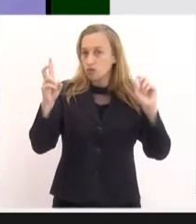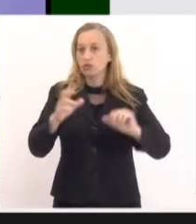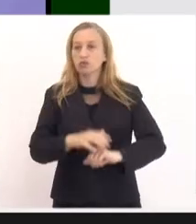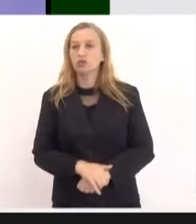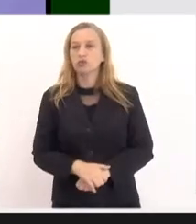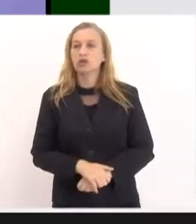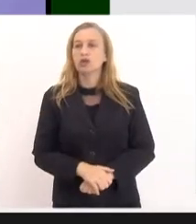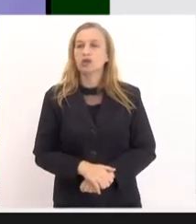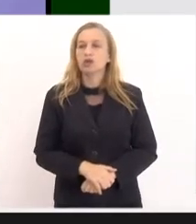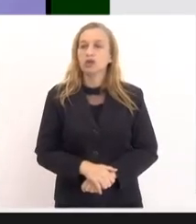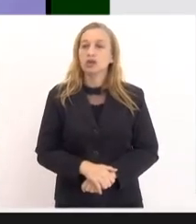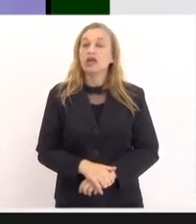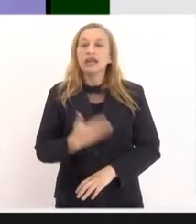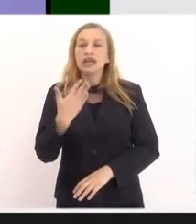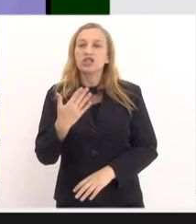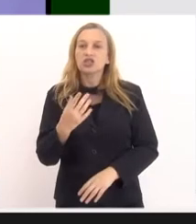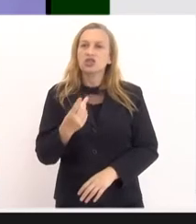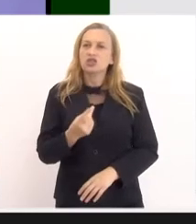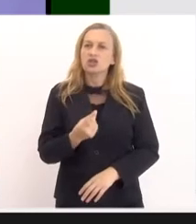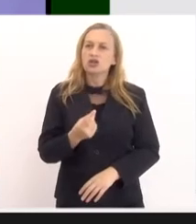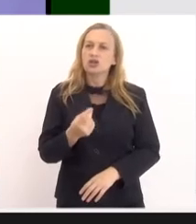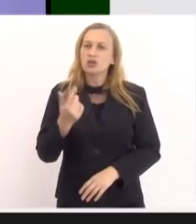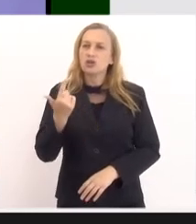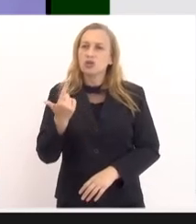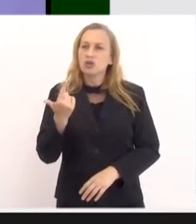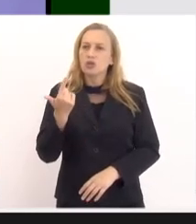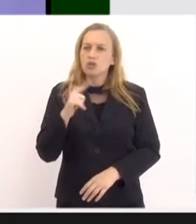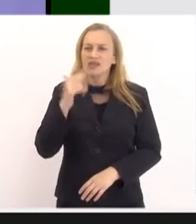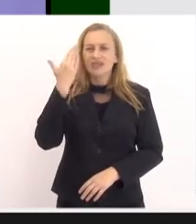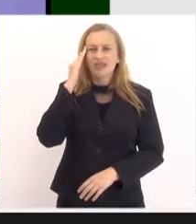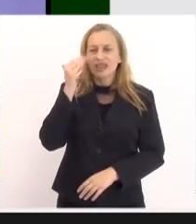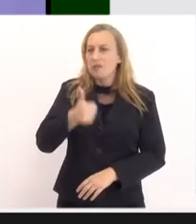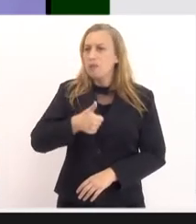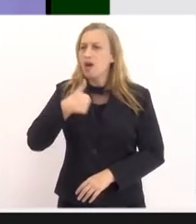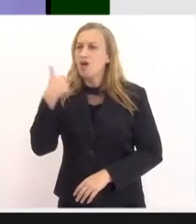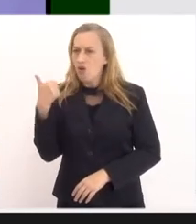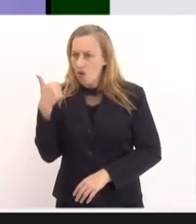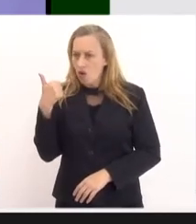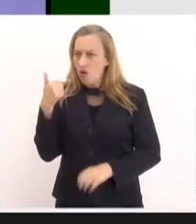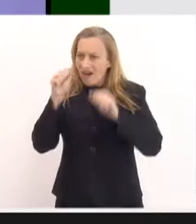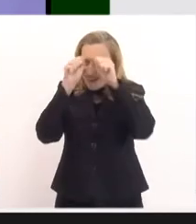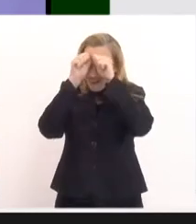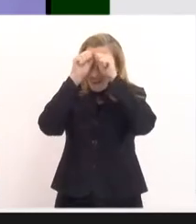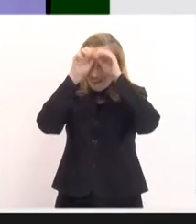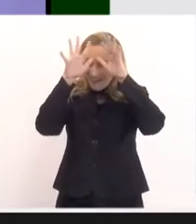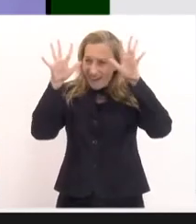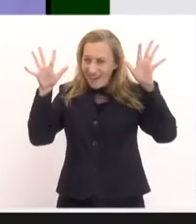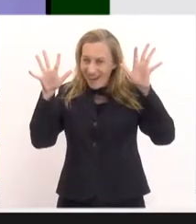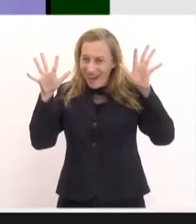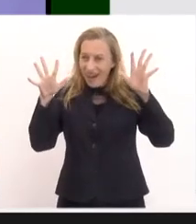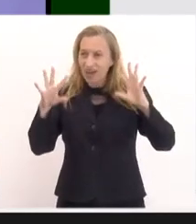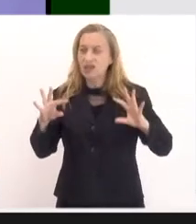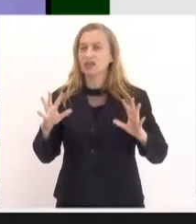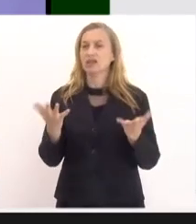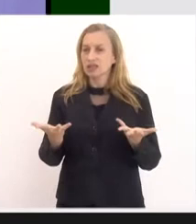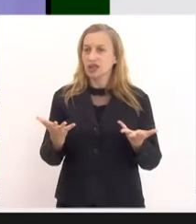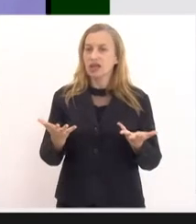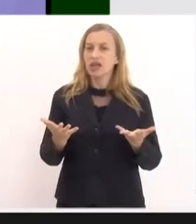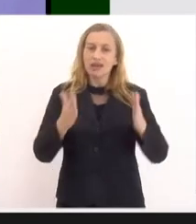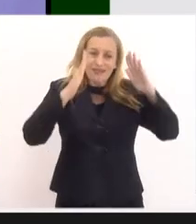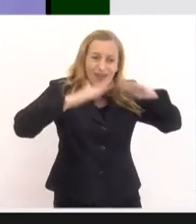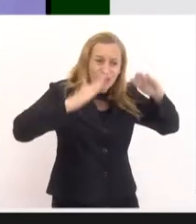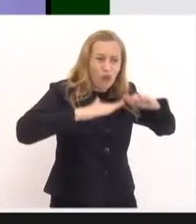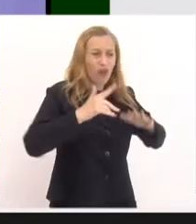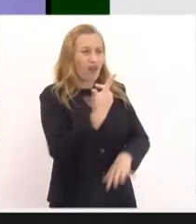a gente saia, né? Dessa questão, assim, dessa cegueira em relação a essa adoração e a gente tem que ver